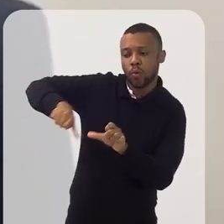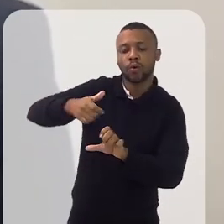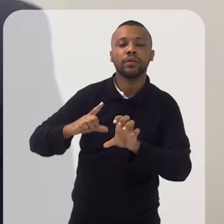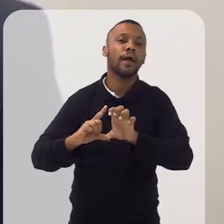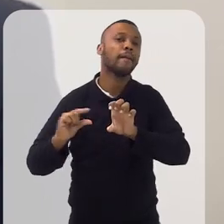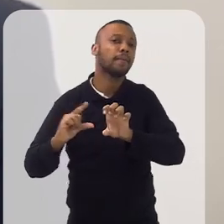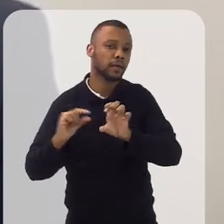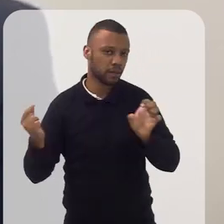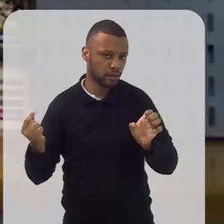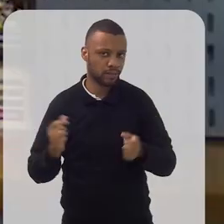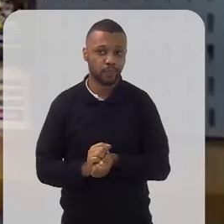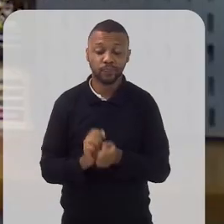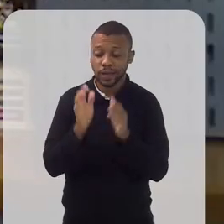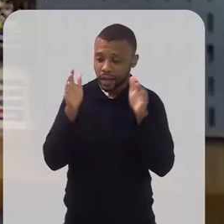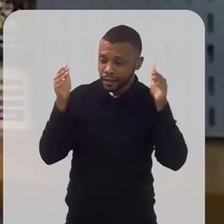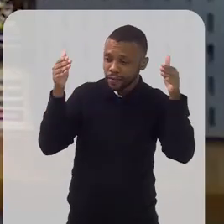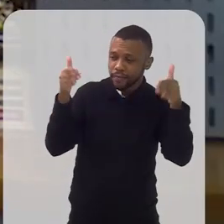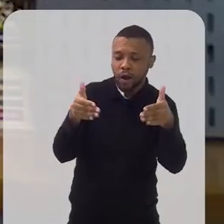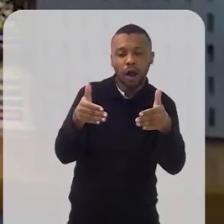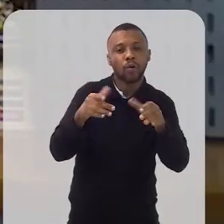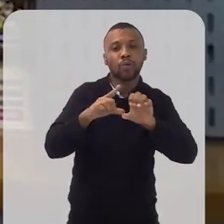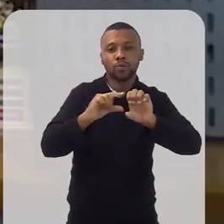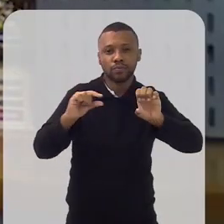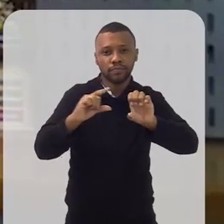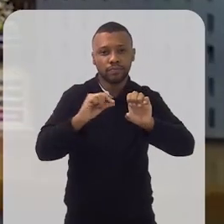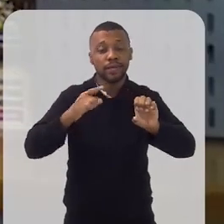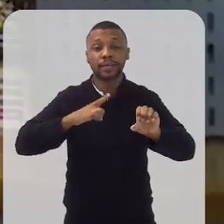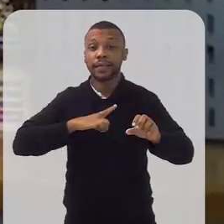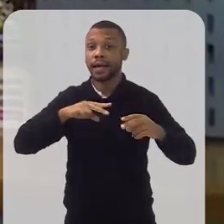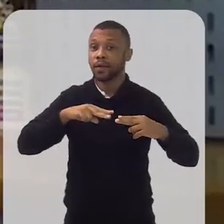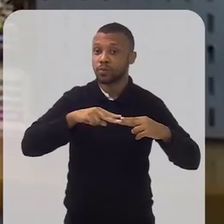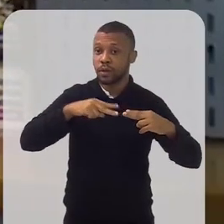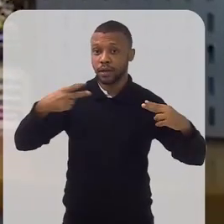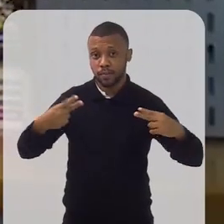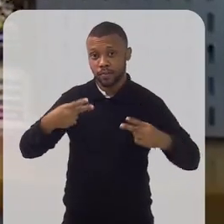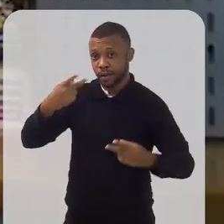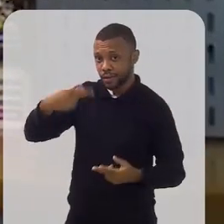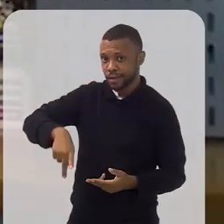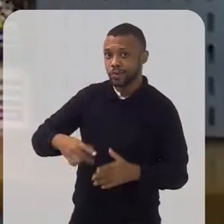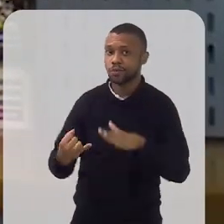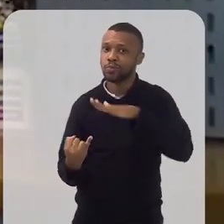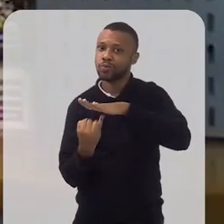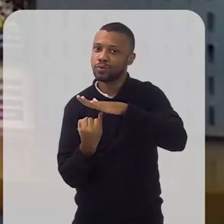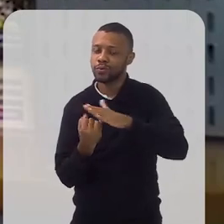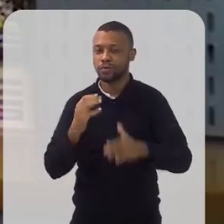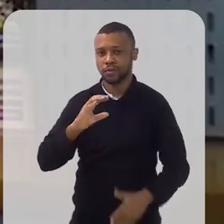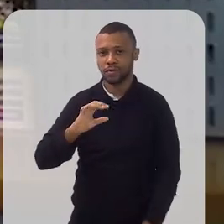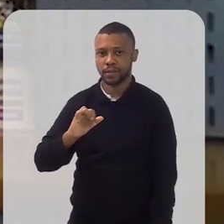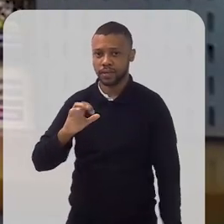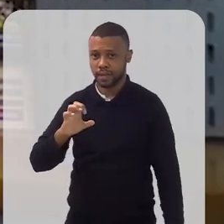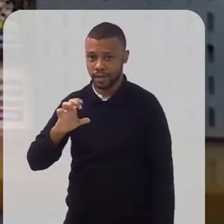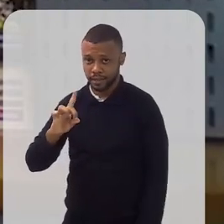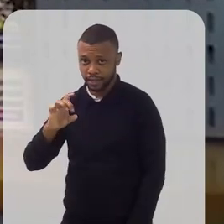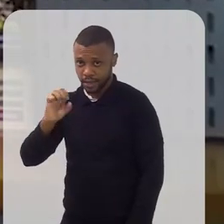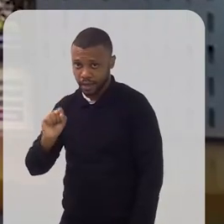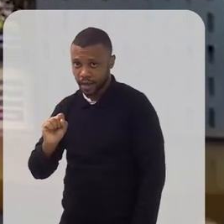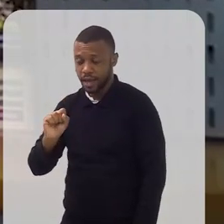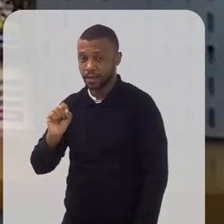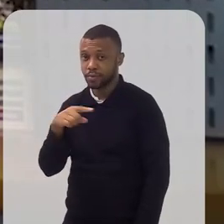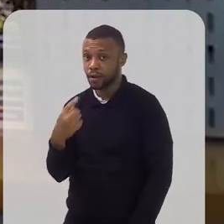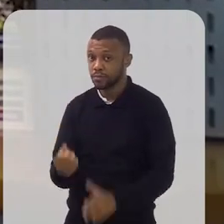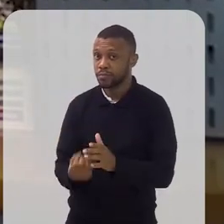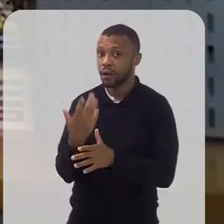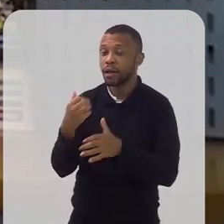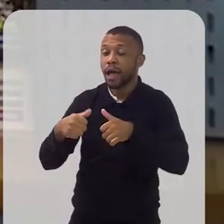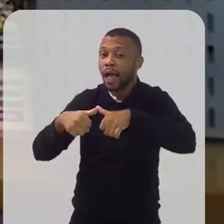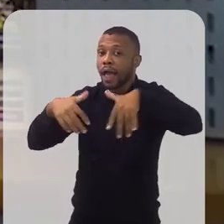empreendimentos. Eu acho que esse foco no empreendedorismo está no DNA do Cieles. A gente, há 24 anos, promove o que